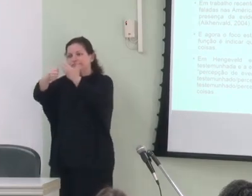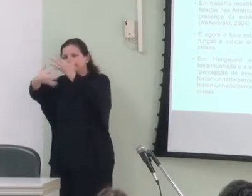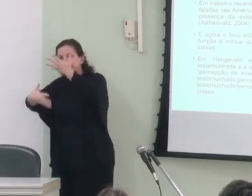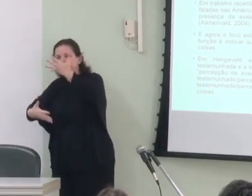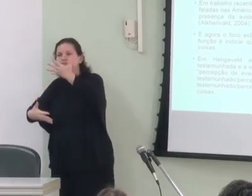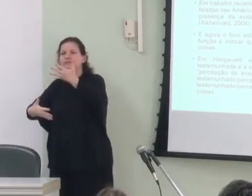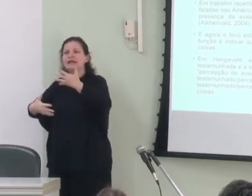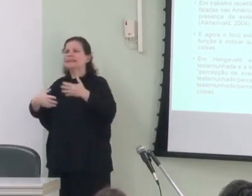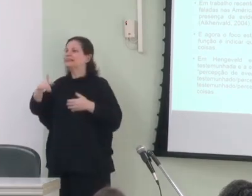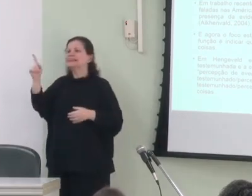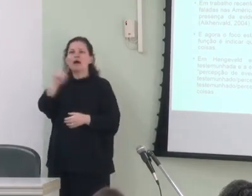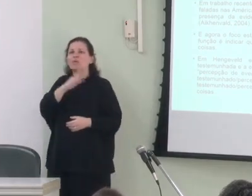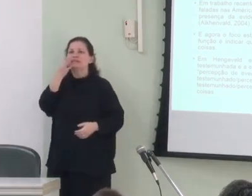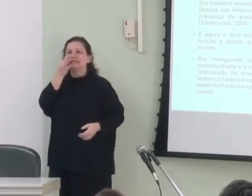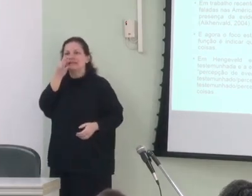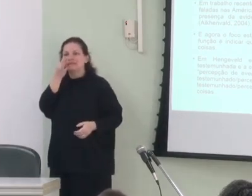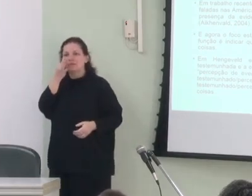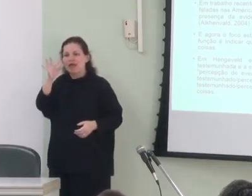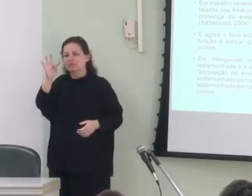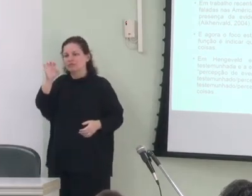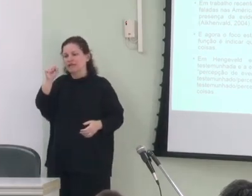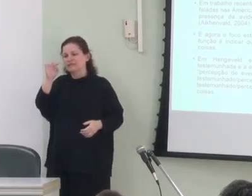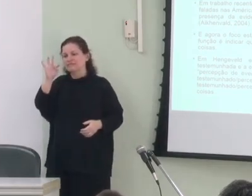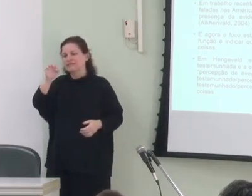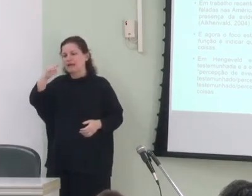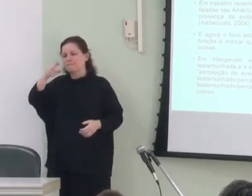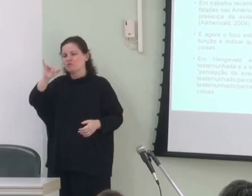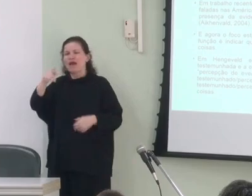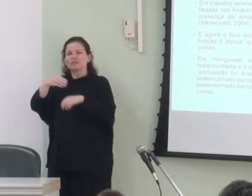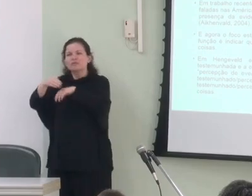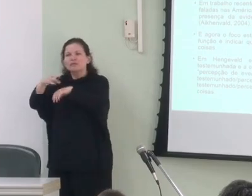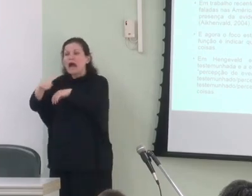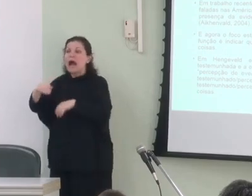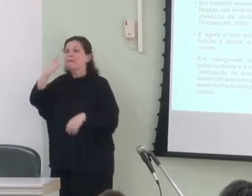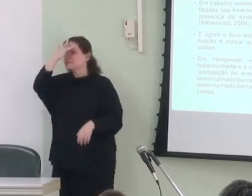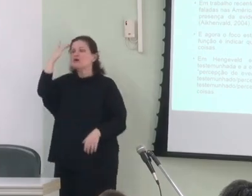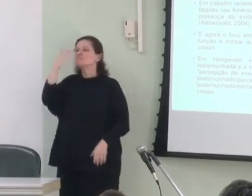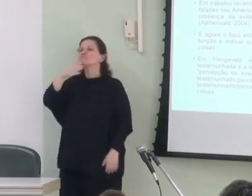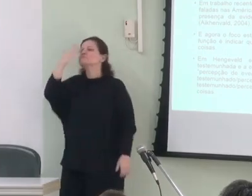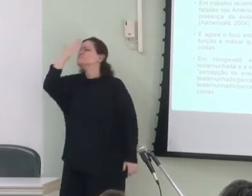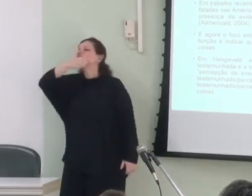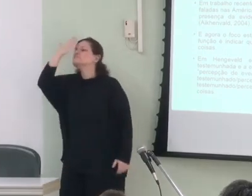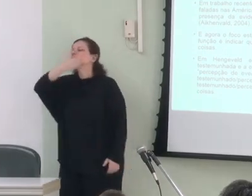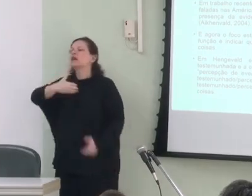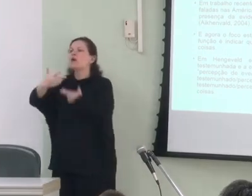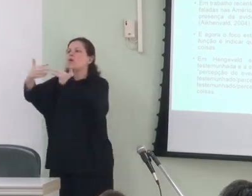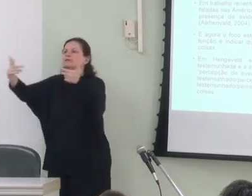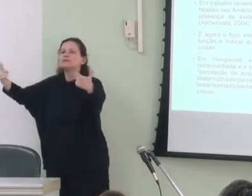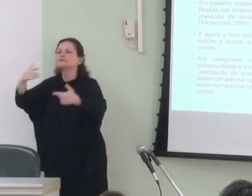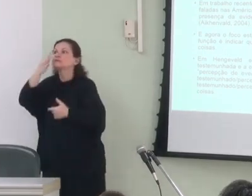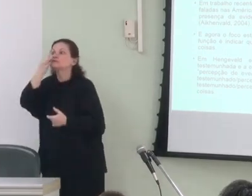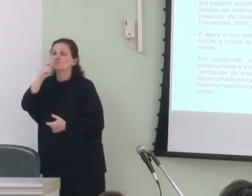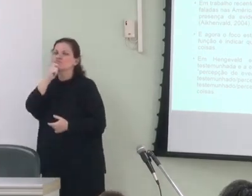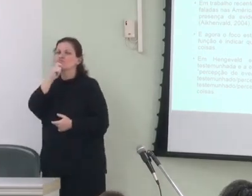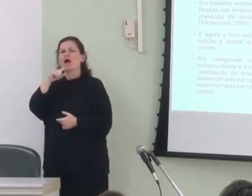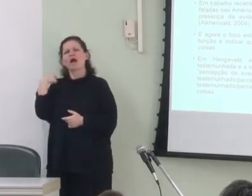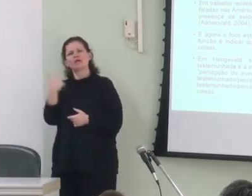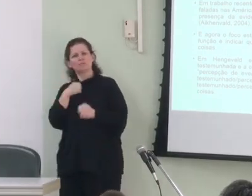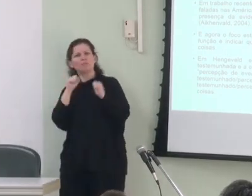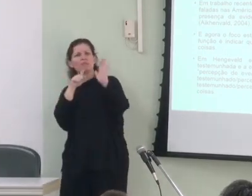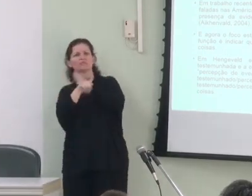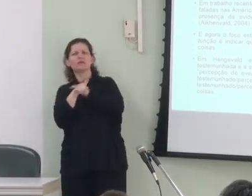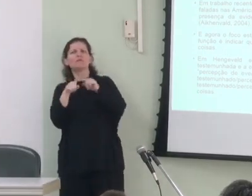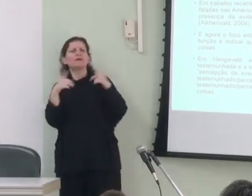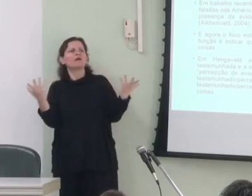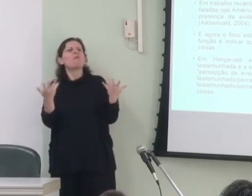não testemunhada que é a função de indicar que o falante não presenciou a ocorrência de um estado de coisas e a gente pode se perguntar mas